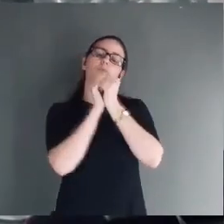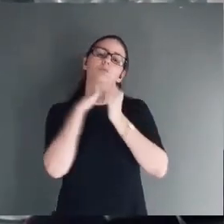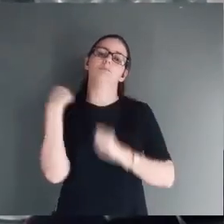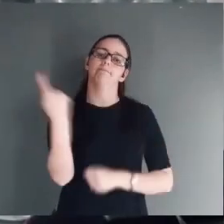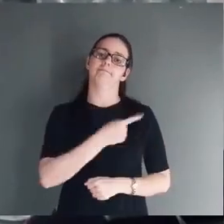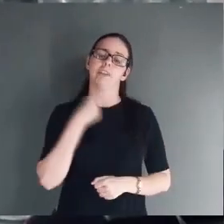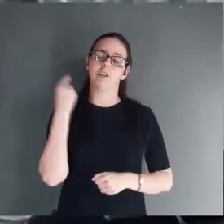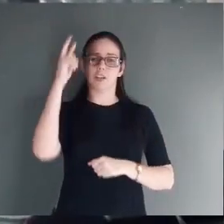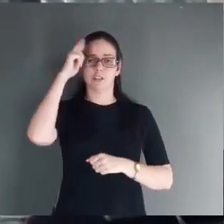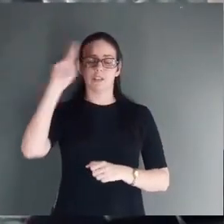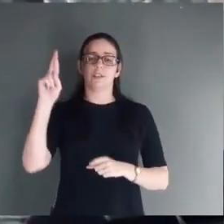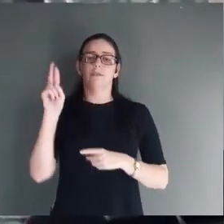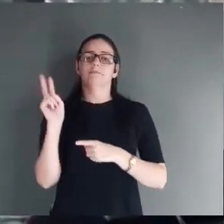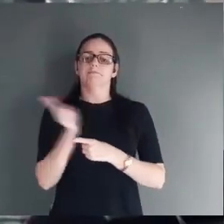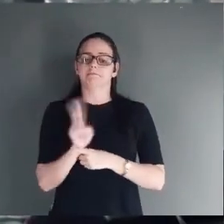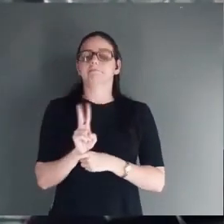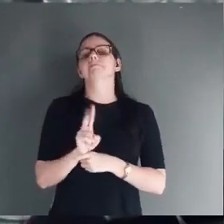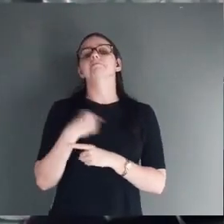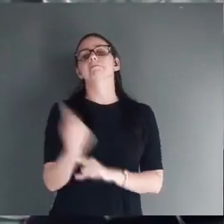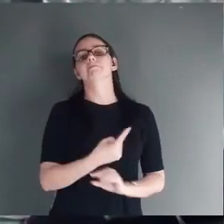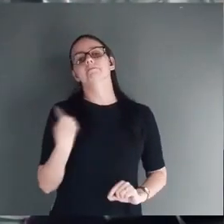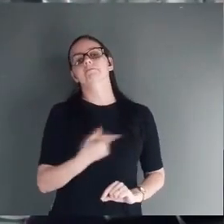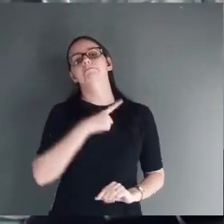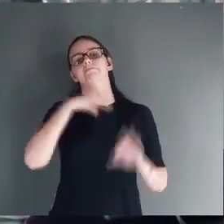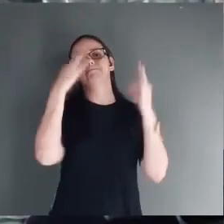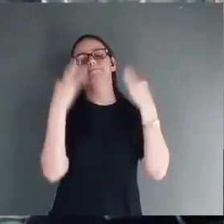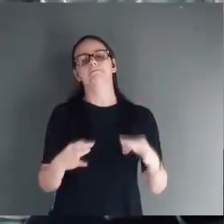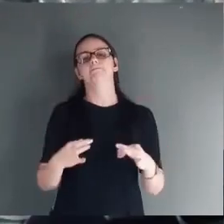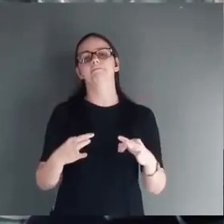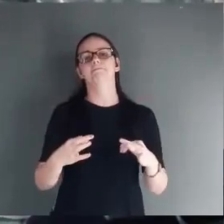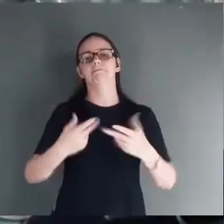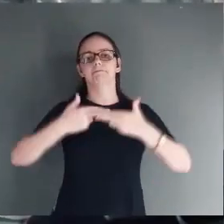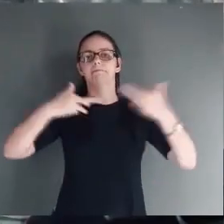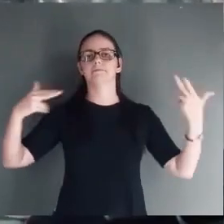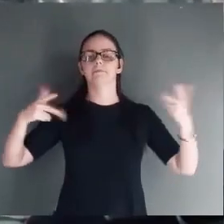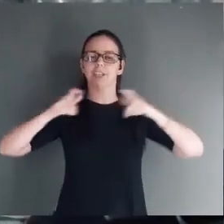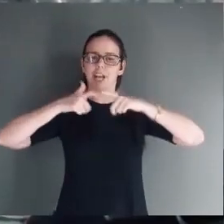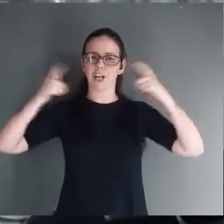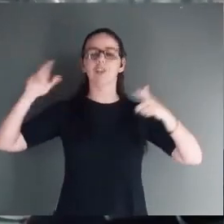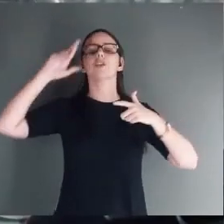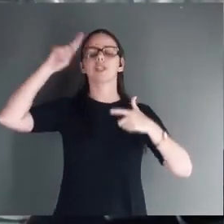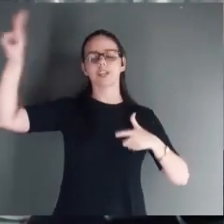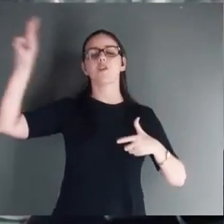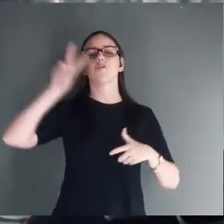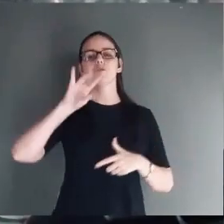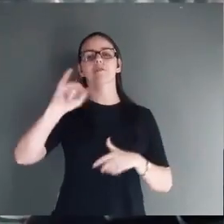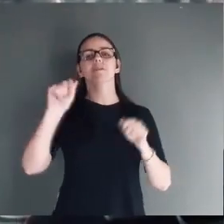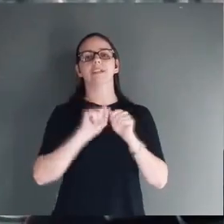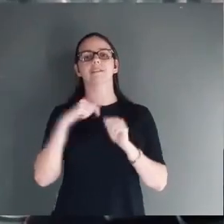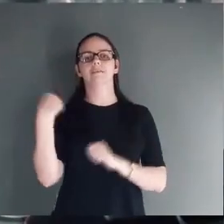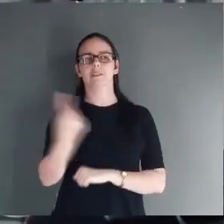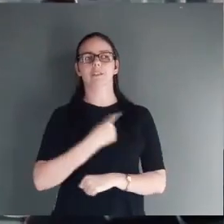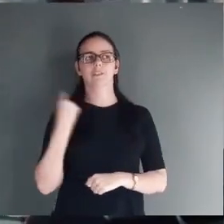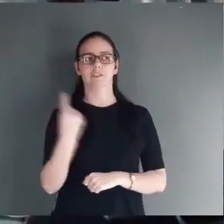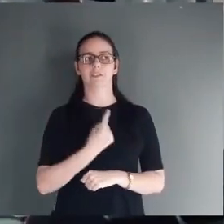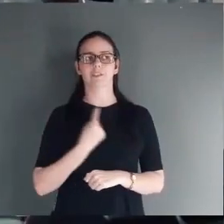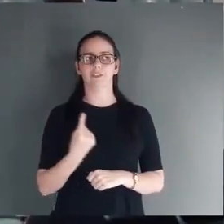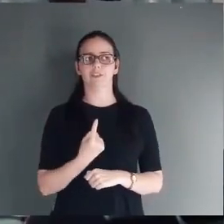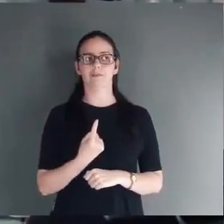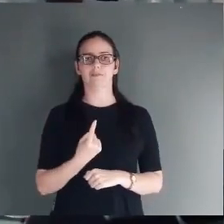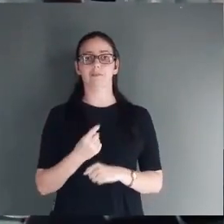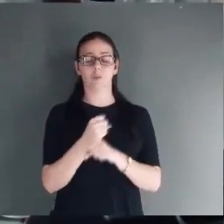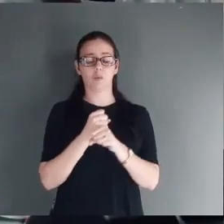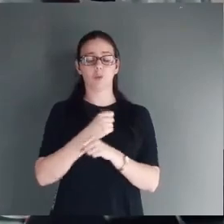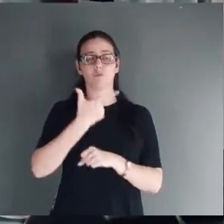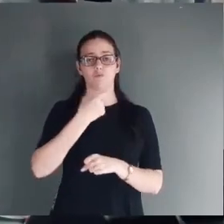aqui o Senhor Nos conservou E eu tenho certeza Que grandes coisas O Senhor fará Por nós No ano